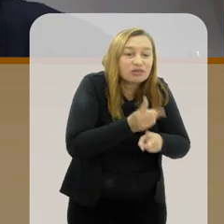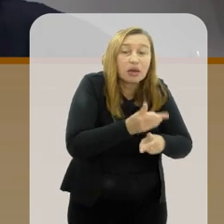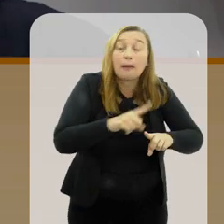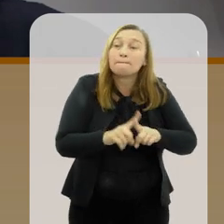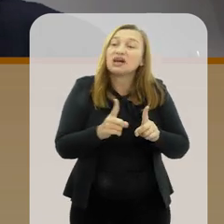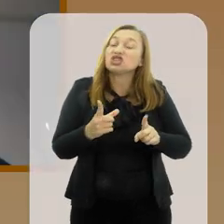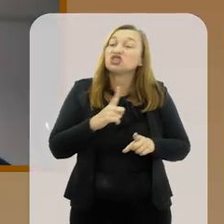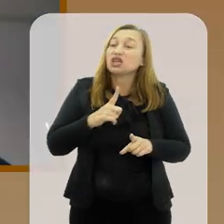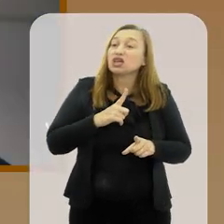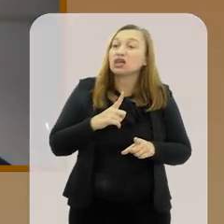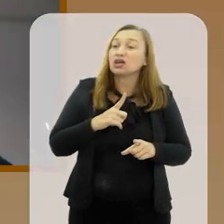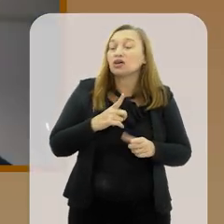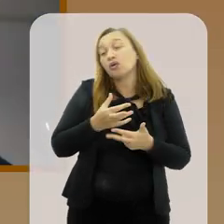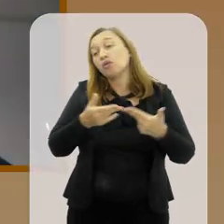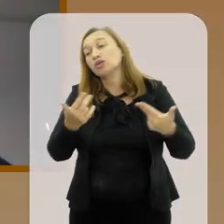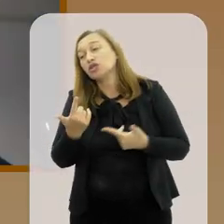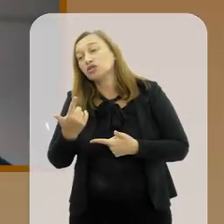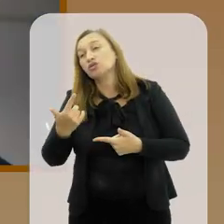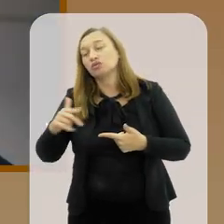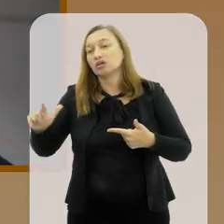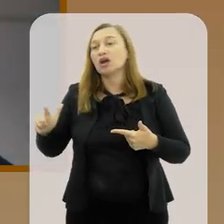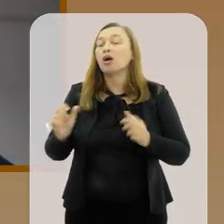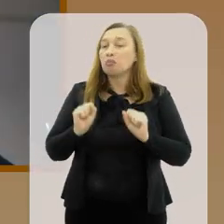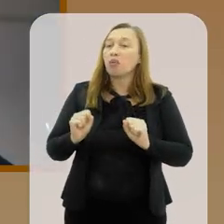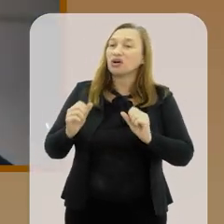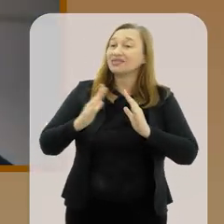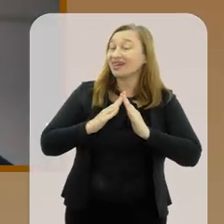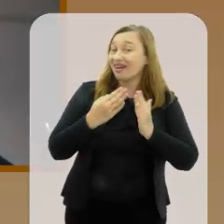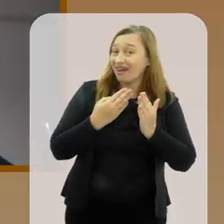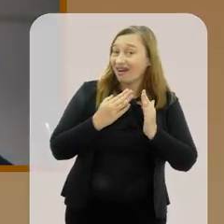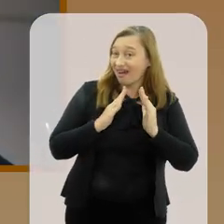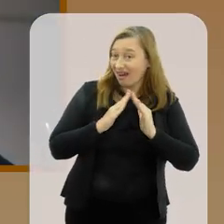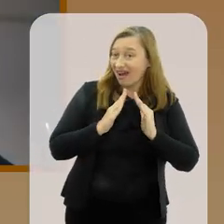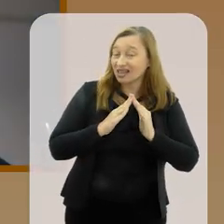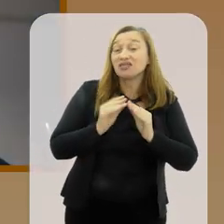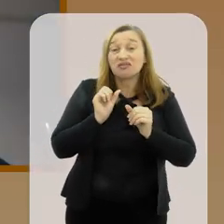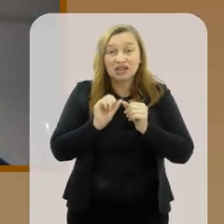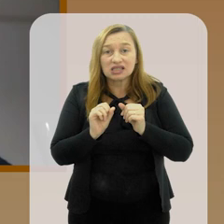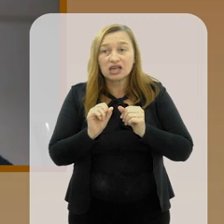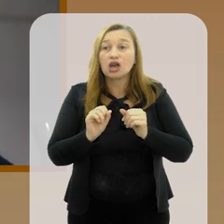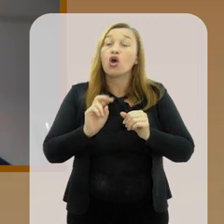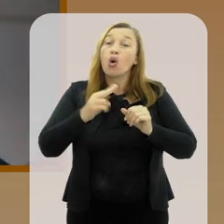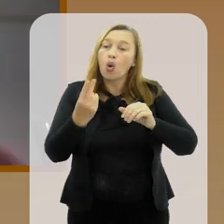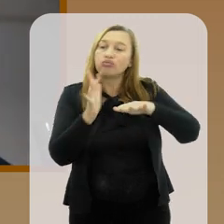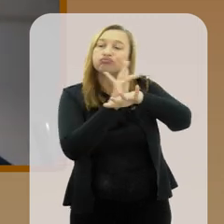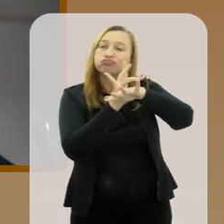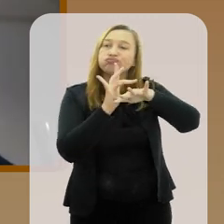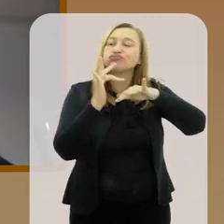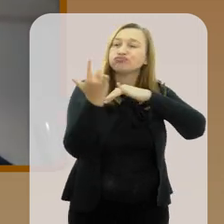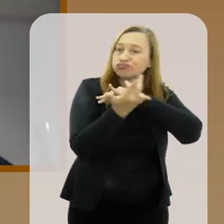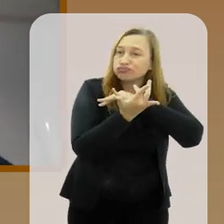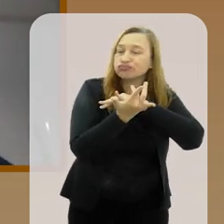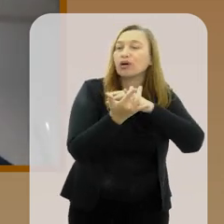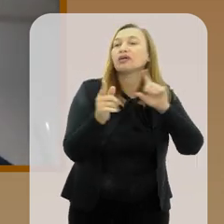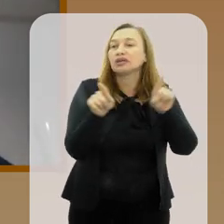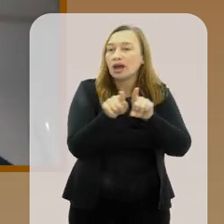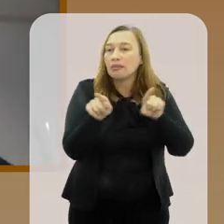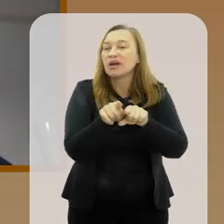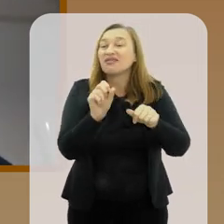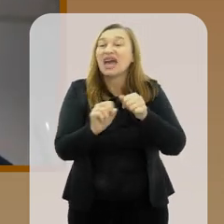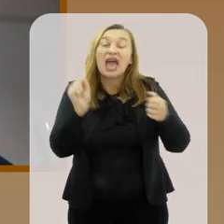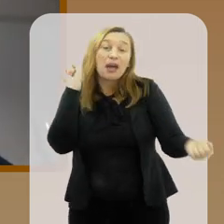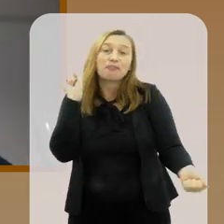escola, mas tem algo que todo mundo pode fazer em casa e que as pessoas podem fazer na mídia e tudo mais,